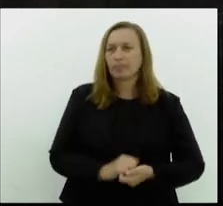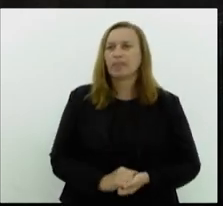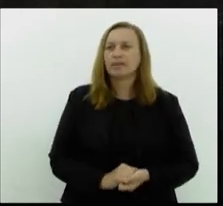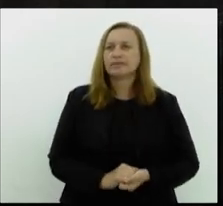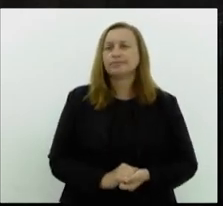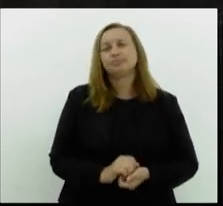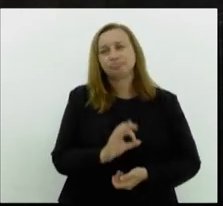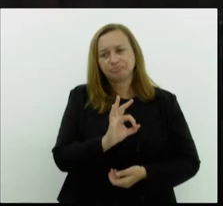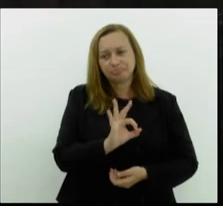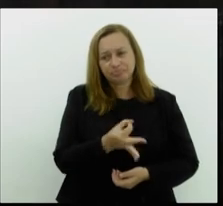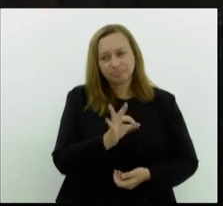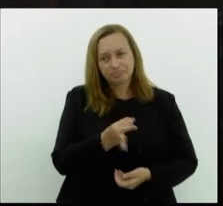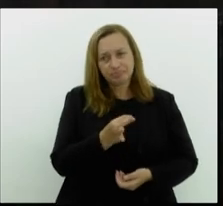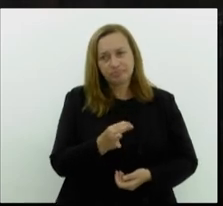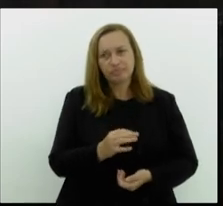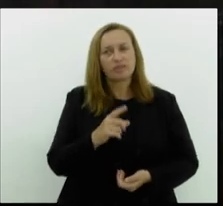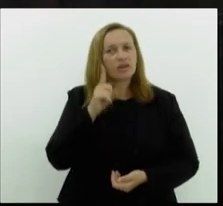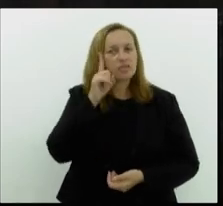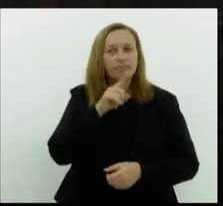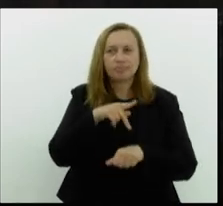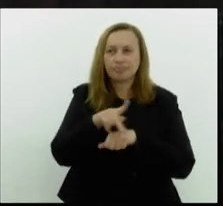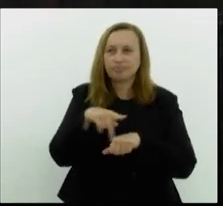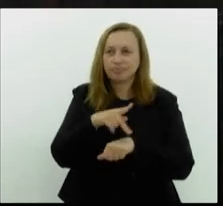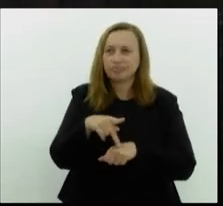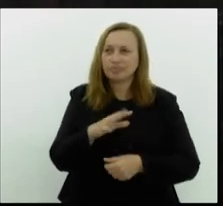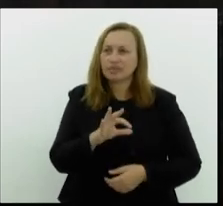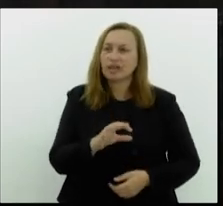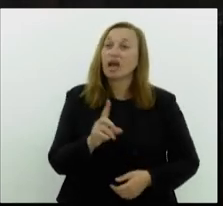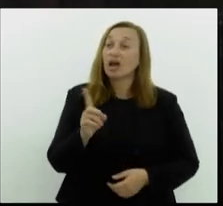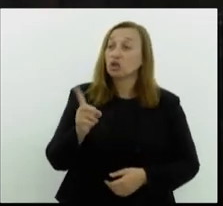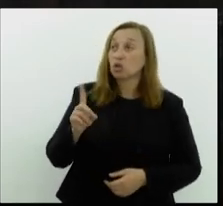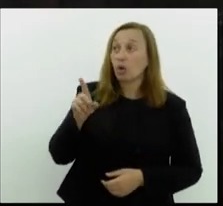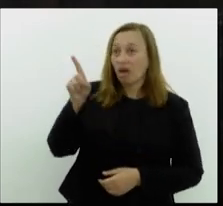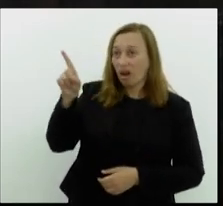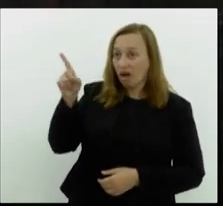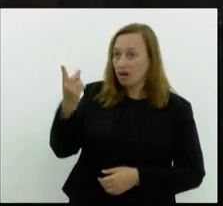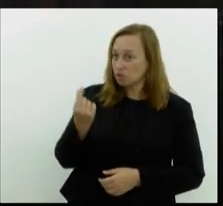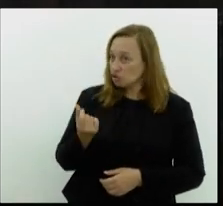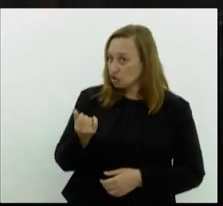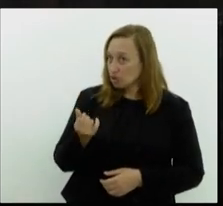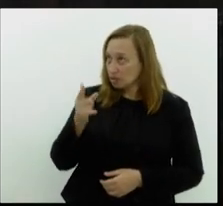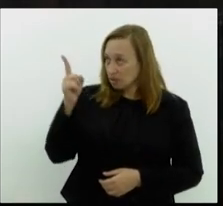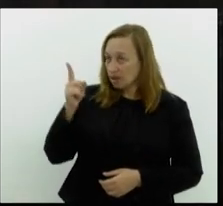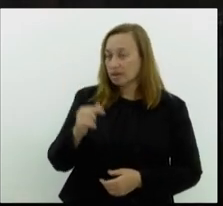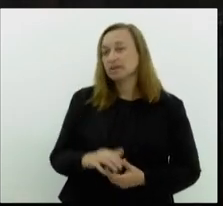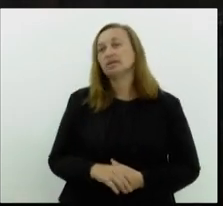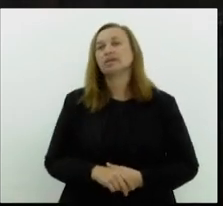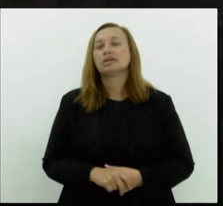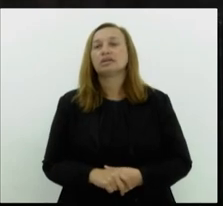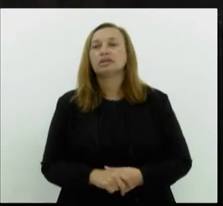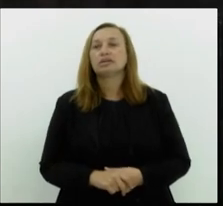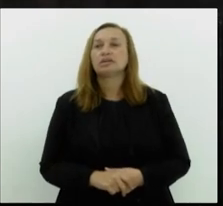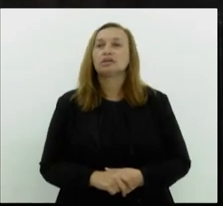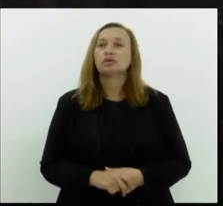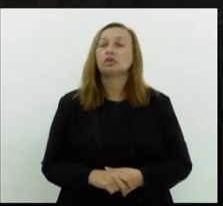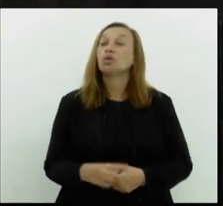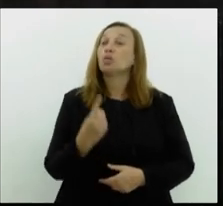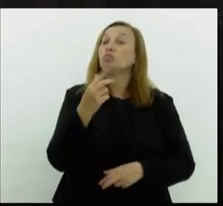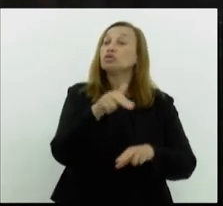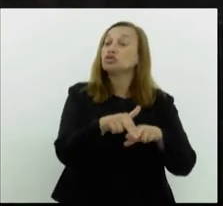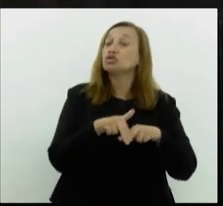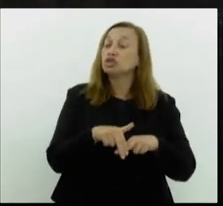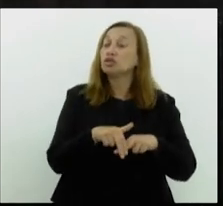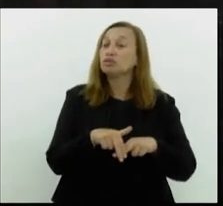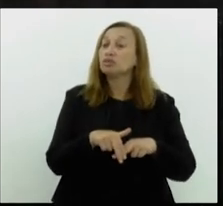E, evidentemente, na moeda deles, que é o dólar, que está ascendente. E um dos motivos que o dólar está